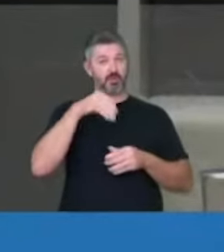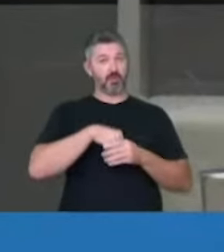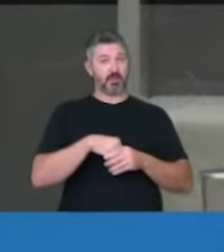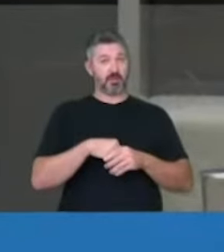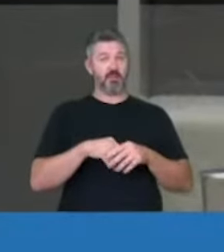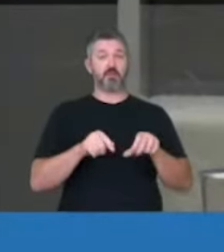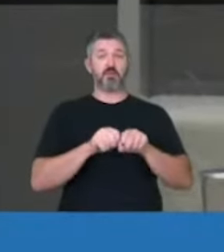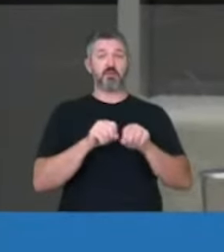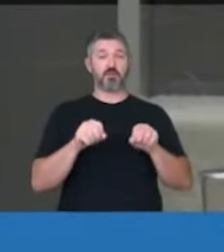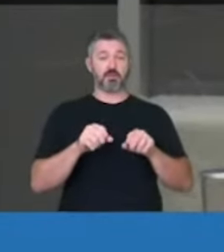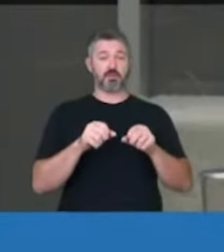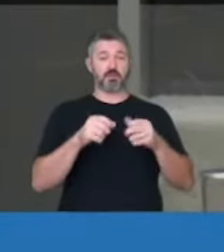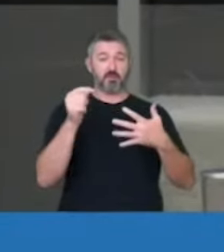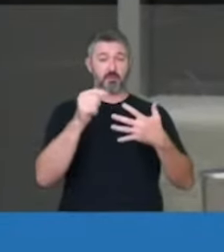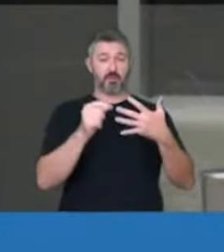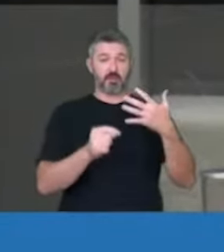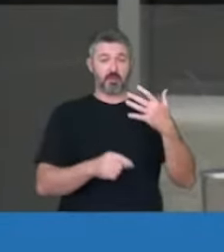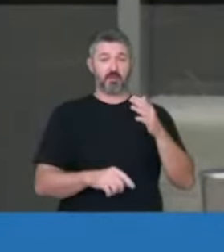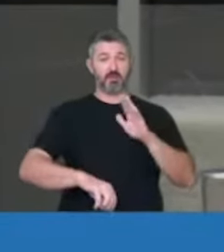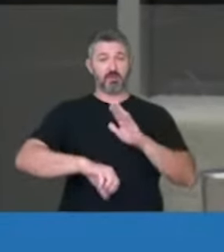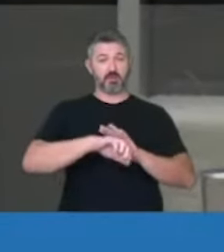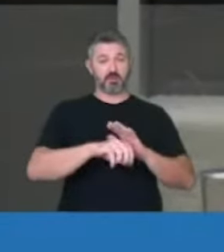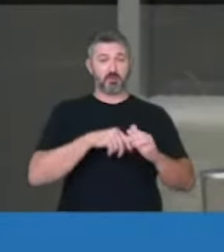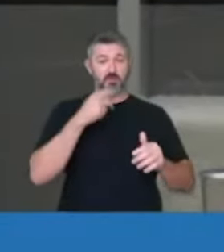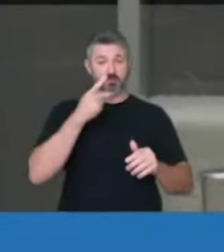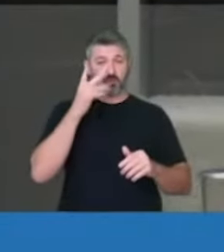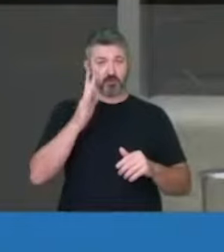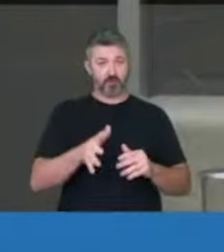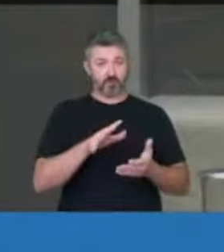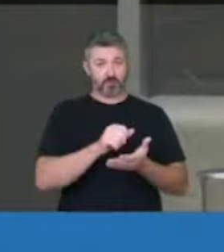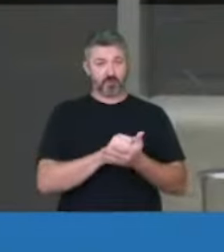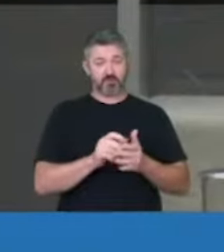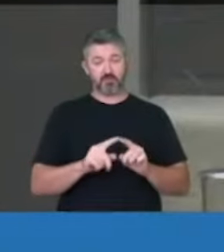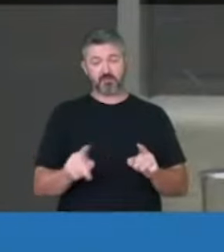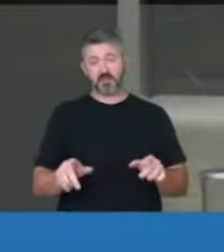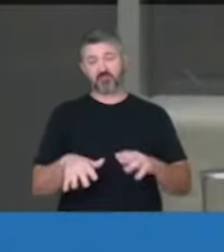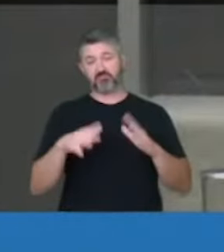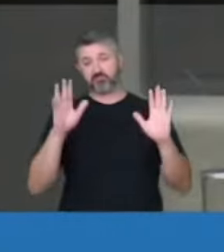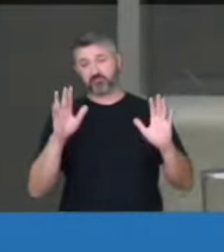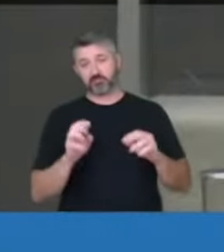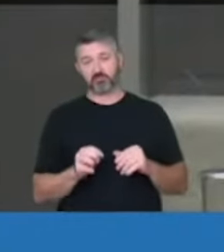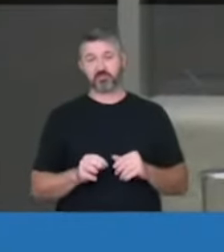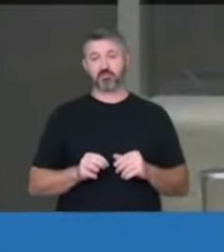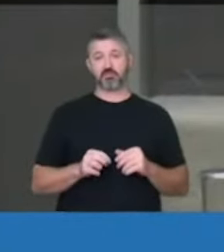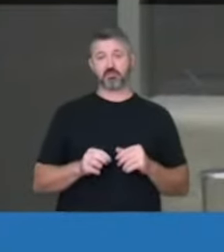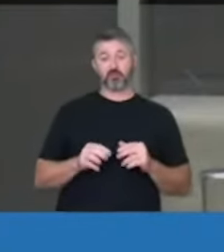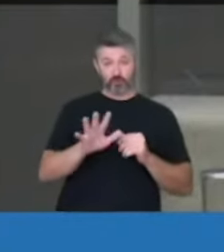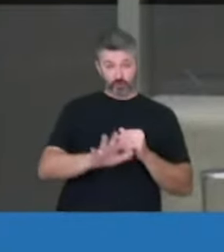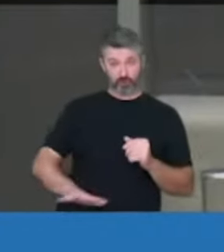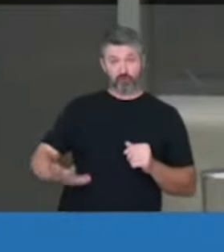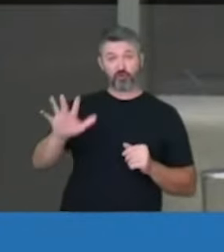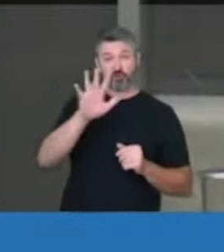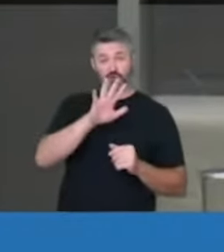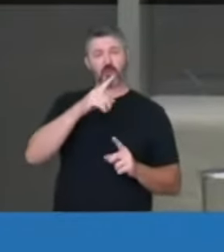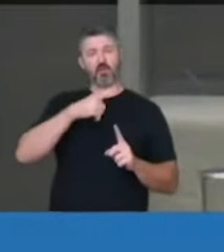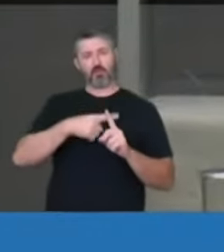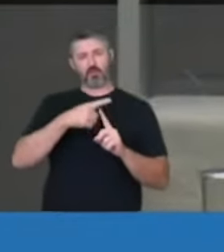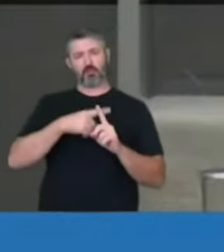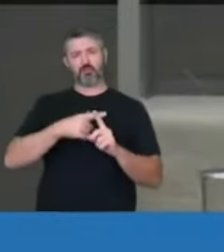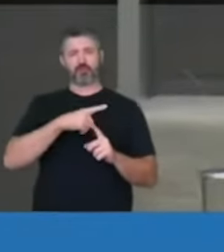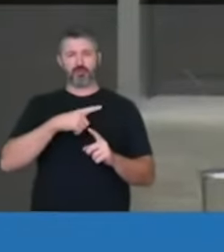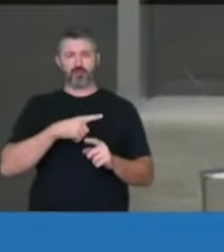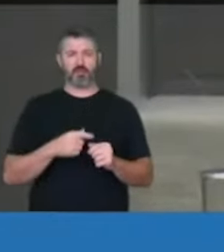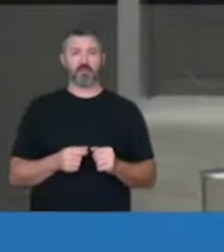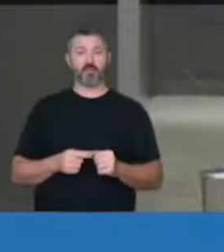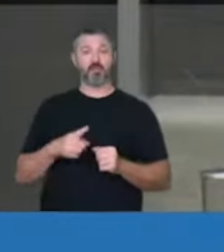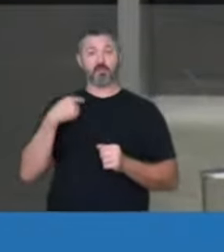rol dos crimes levantados pelo cadastro. De qualquer maneira, no geral, o projeto é muito positivo e nós